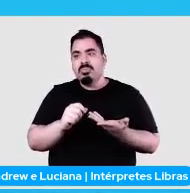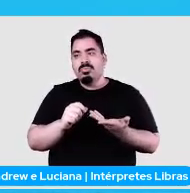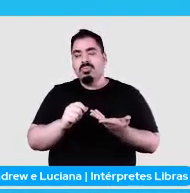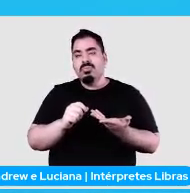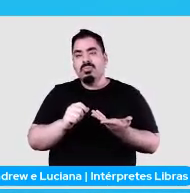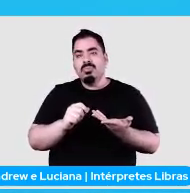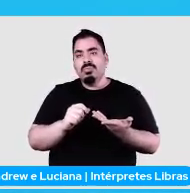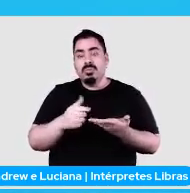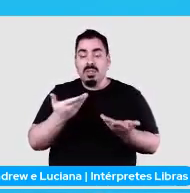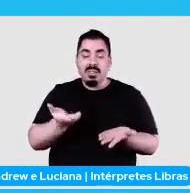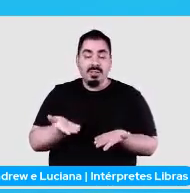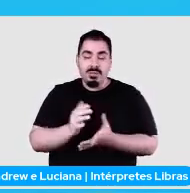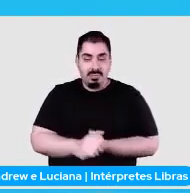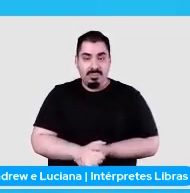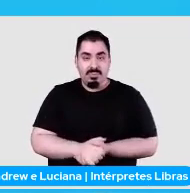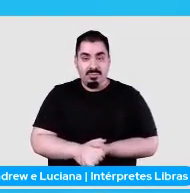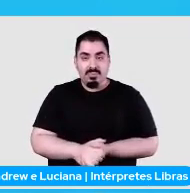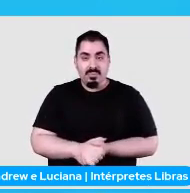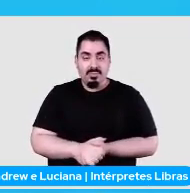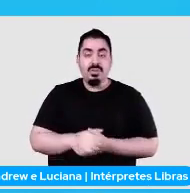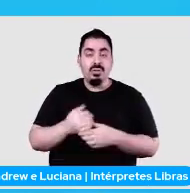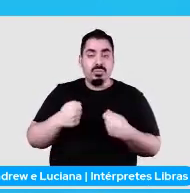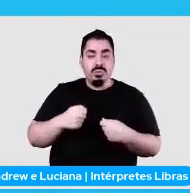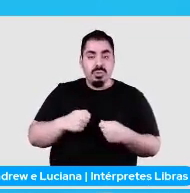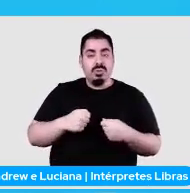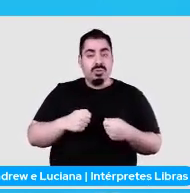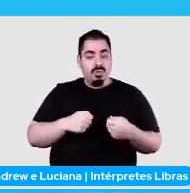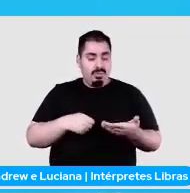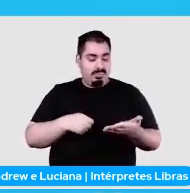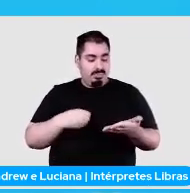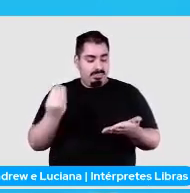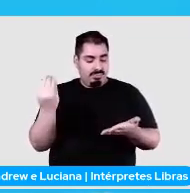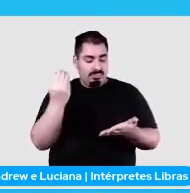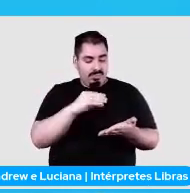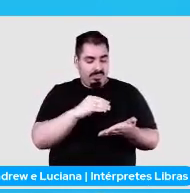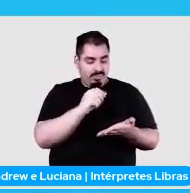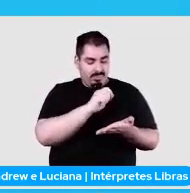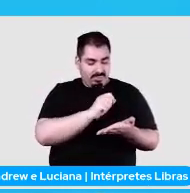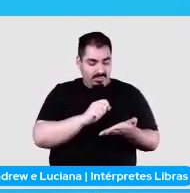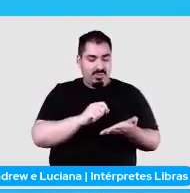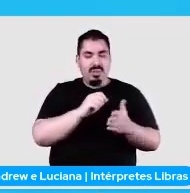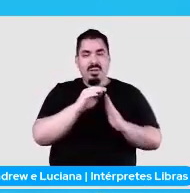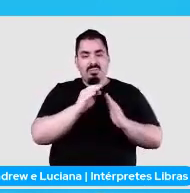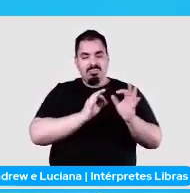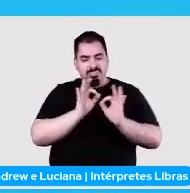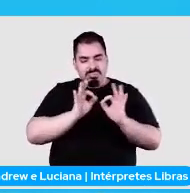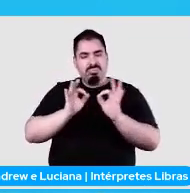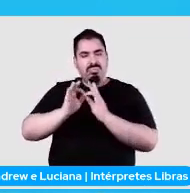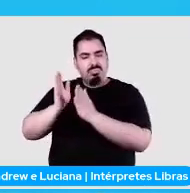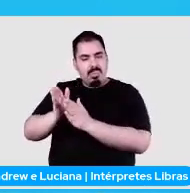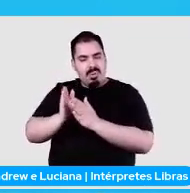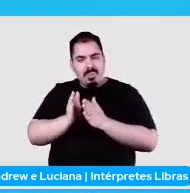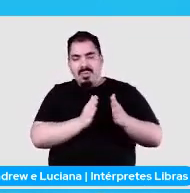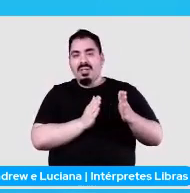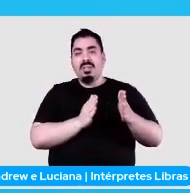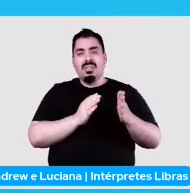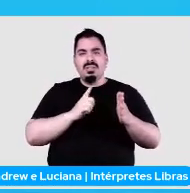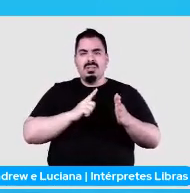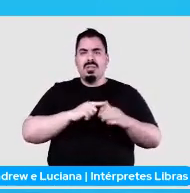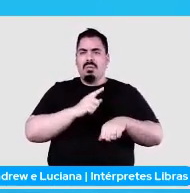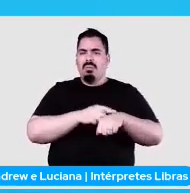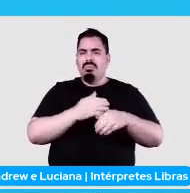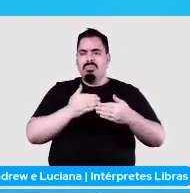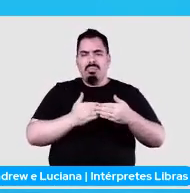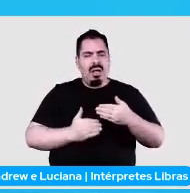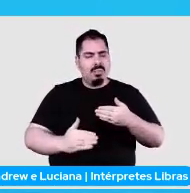A gente meio que teve que rotular tudo isso e custou muito tempo porque a gente foi desde janeiro até junho, se eu não me